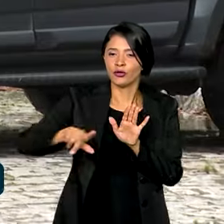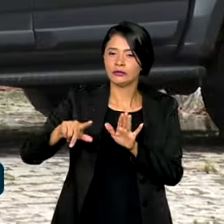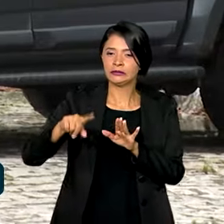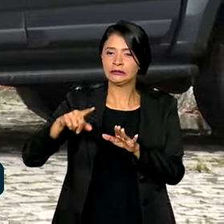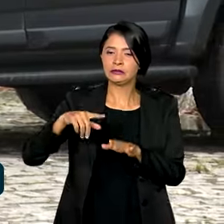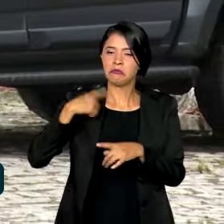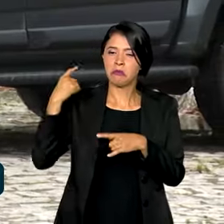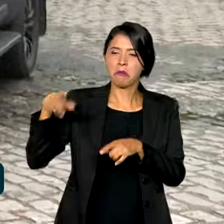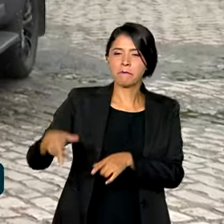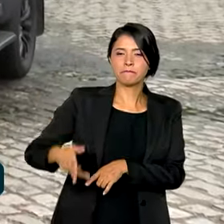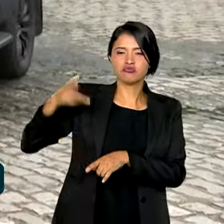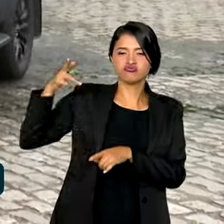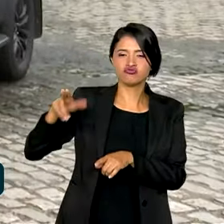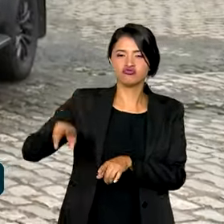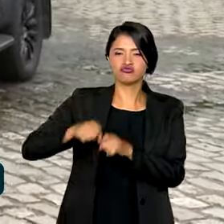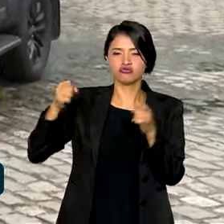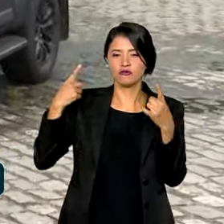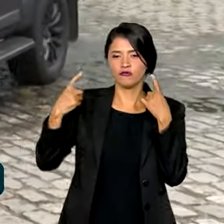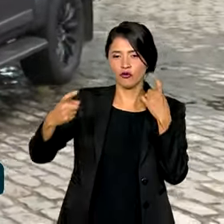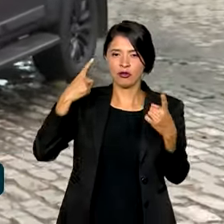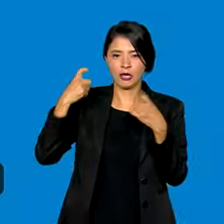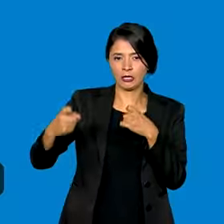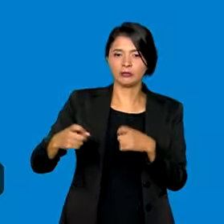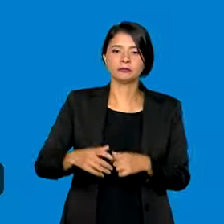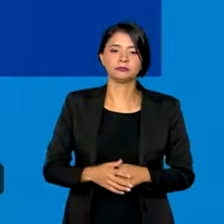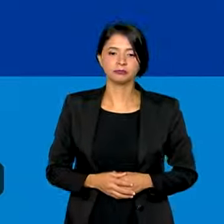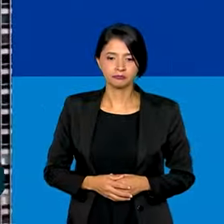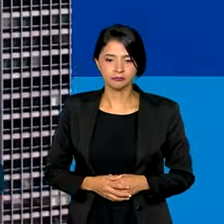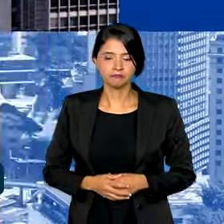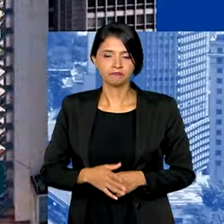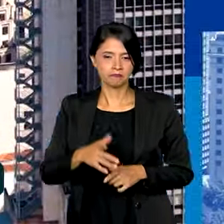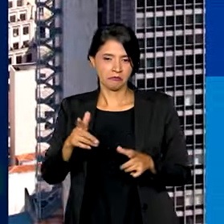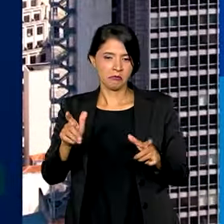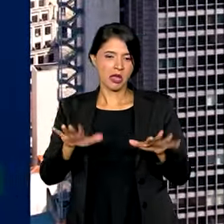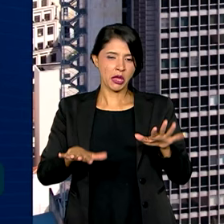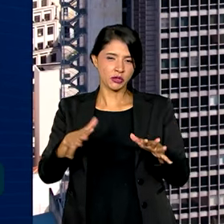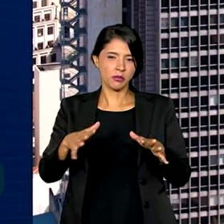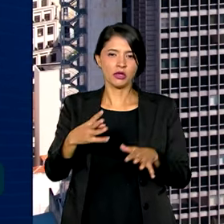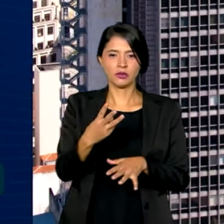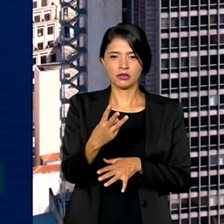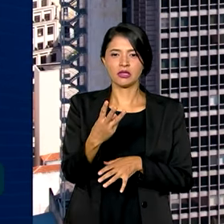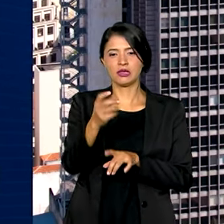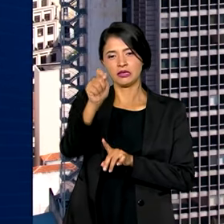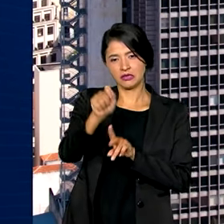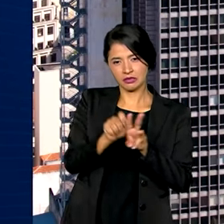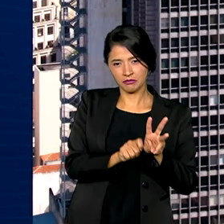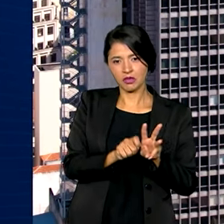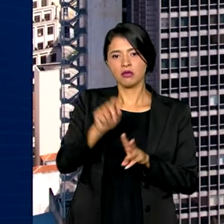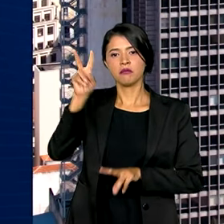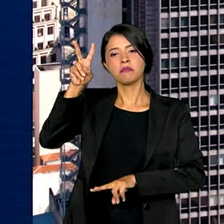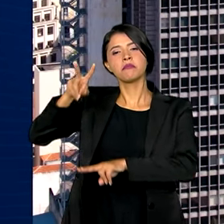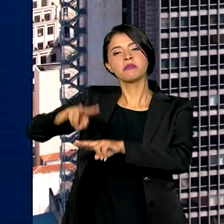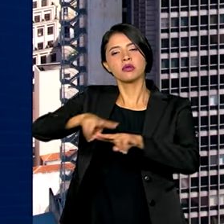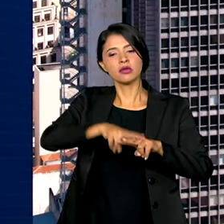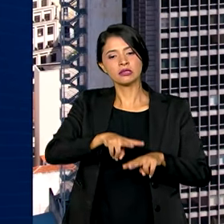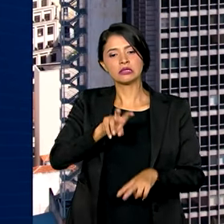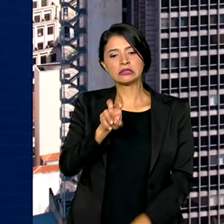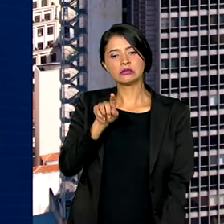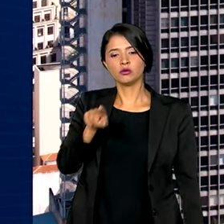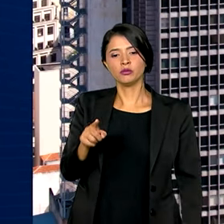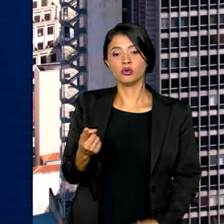violentas, principalmente homicídios. Em pouco mais de três meses, foram presas 5